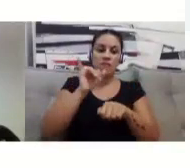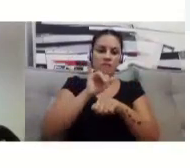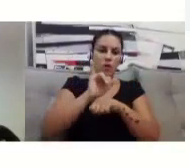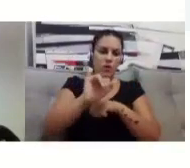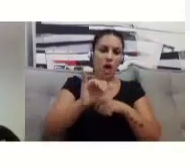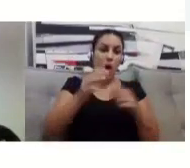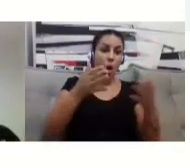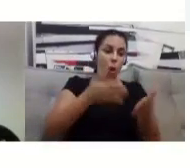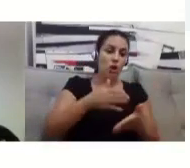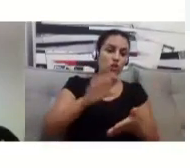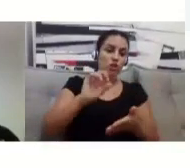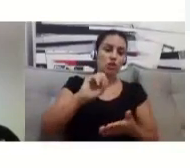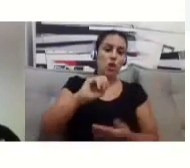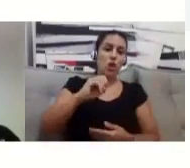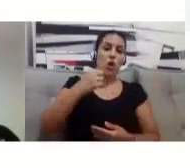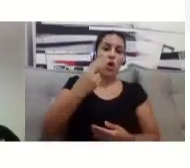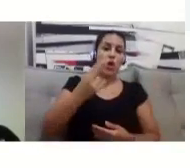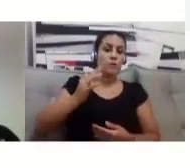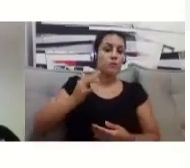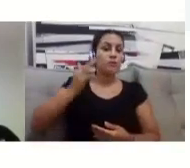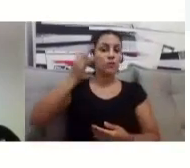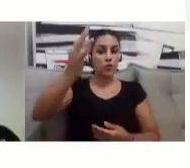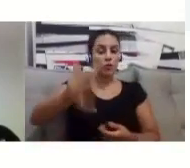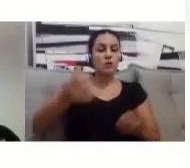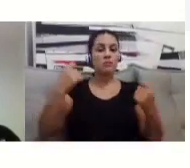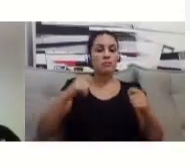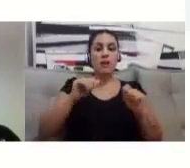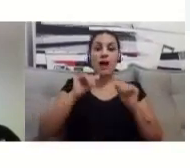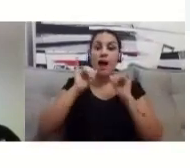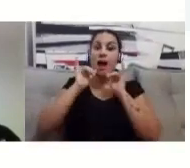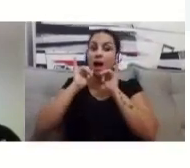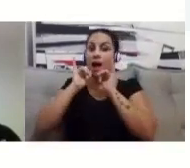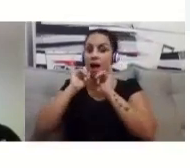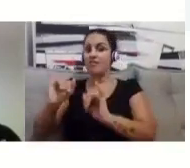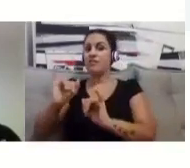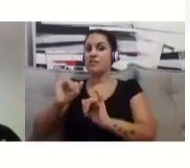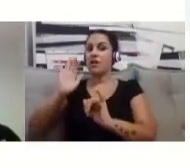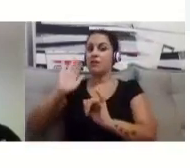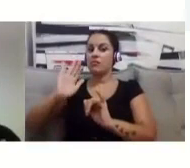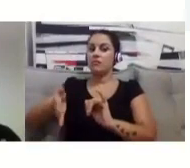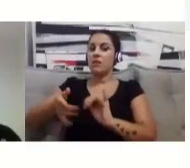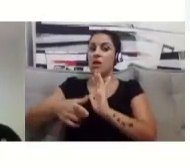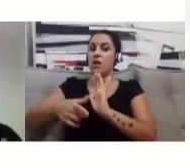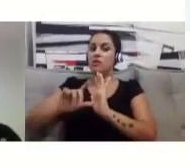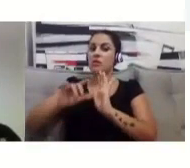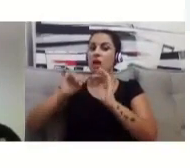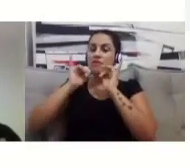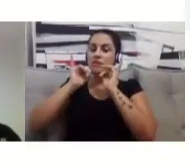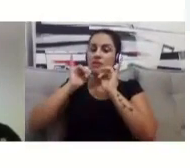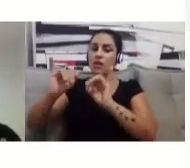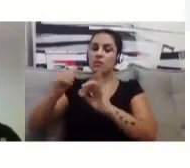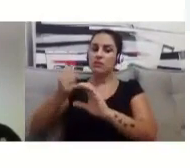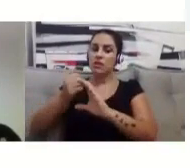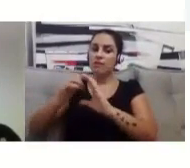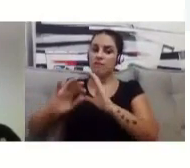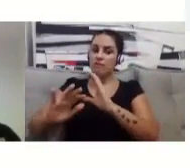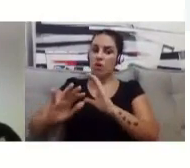-feira, às 18 horas, a primeira aula de vocês com a professora Dulce, tá bom? Bom,